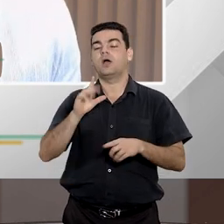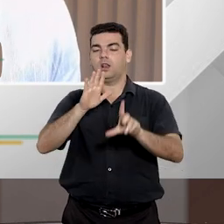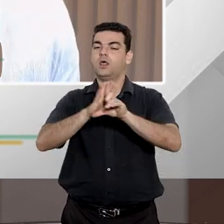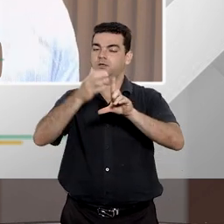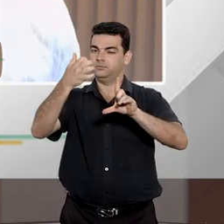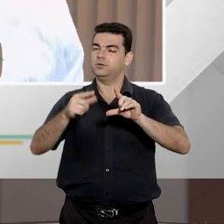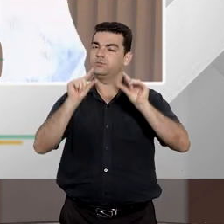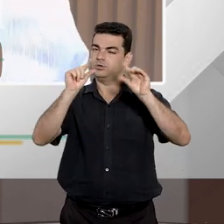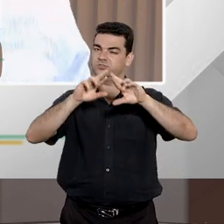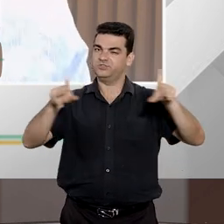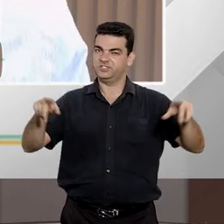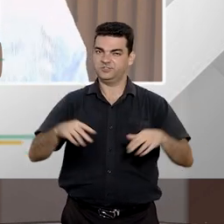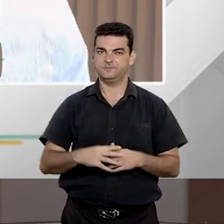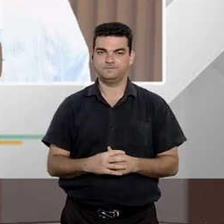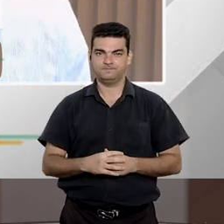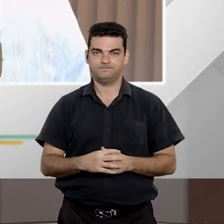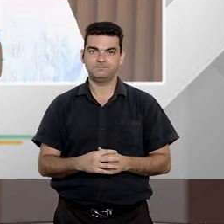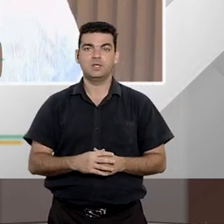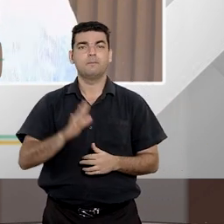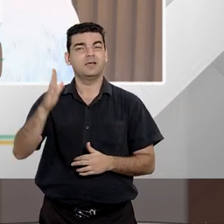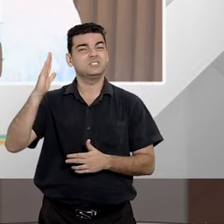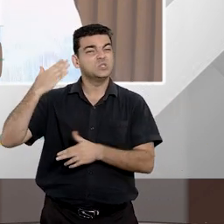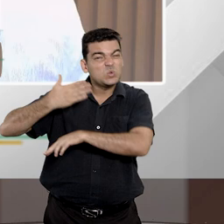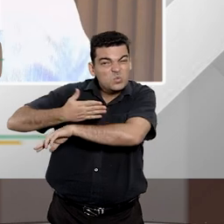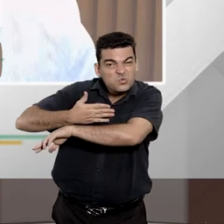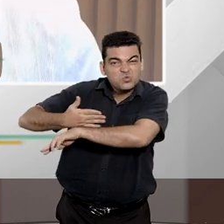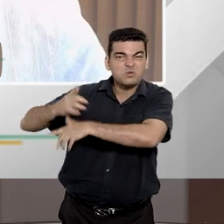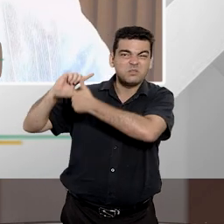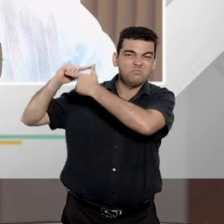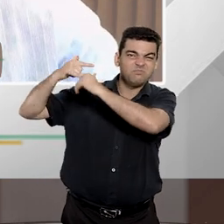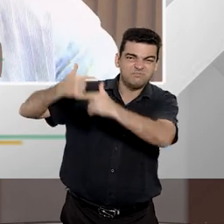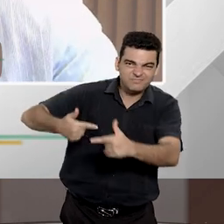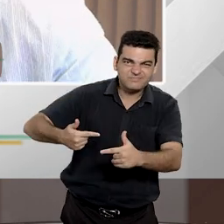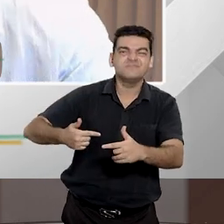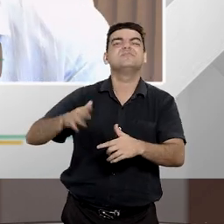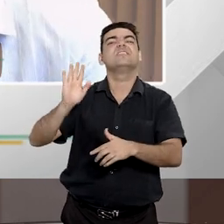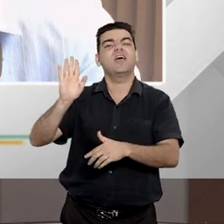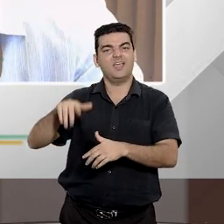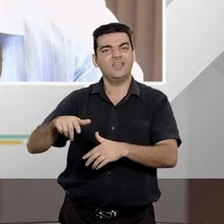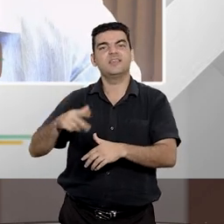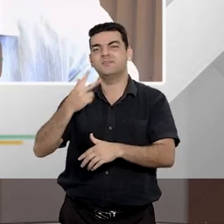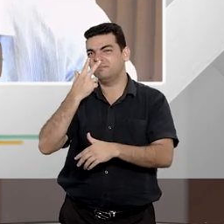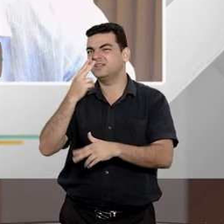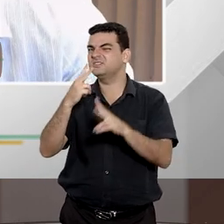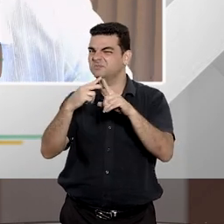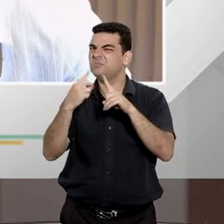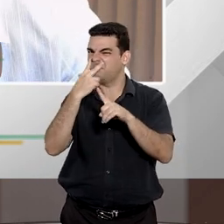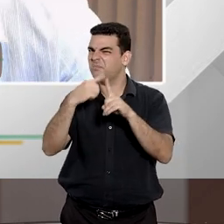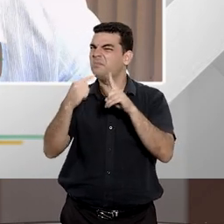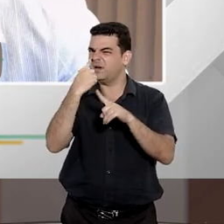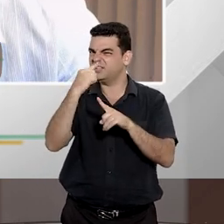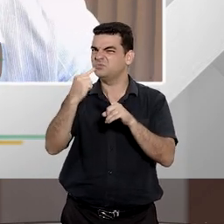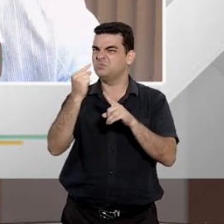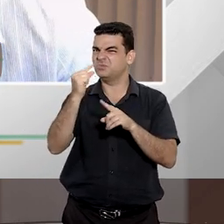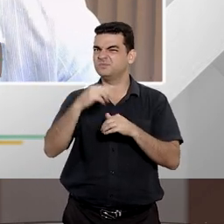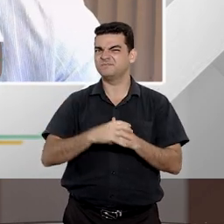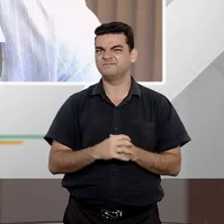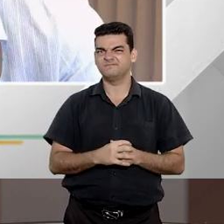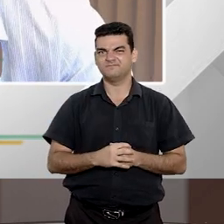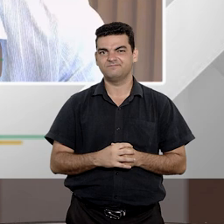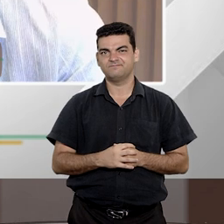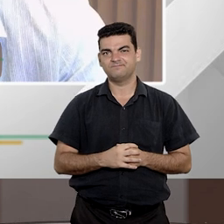diferenciação apesar de tradicionalmente a ação civil pública por ato de improbidade ser uma espécie de ação